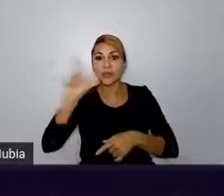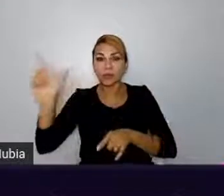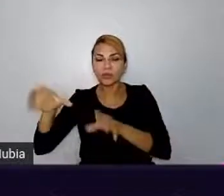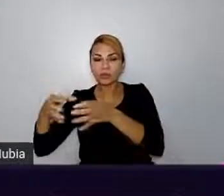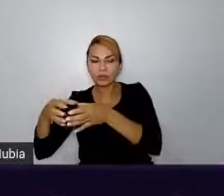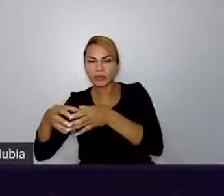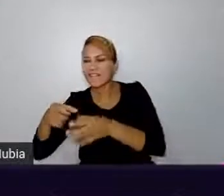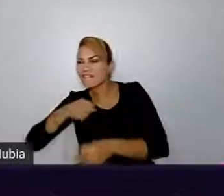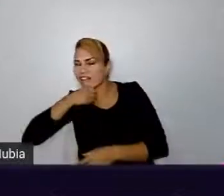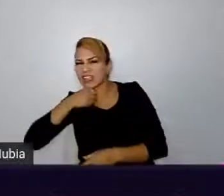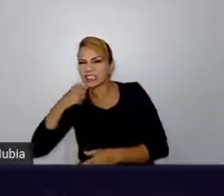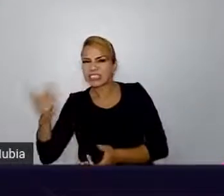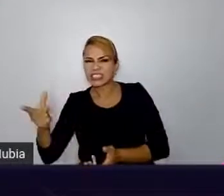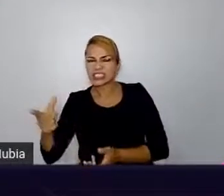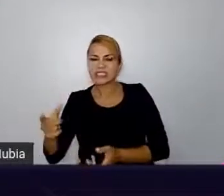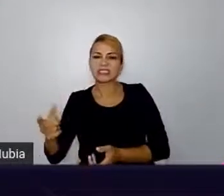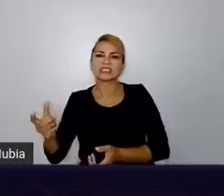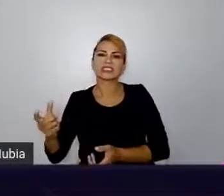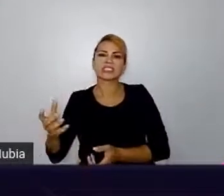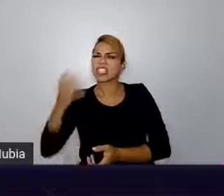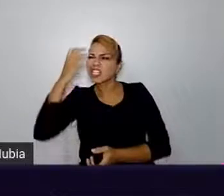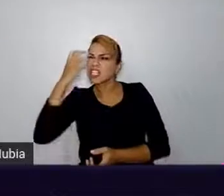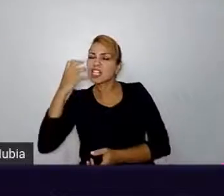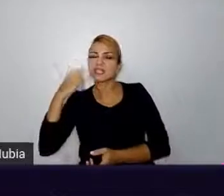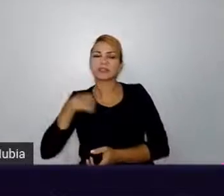comigo, sei lá, por um ano e meio, mais ou menos.